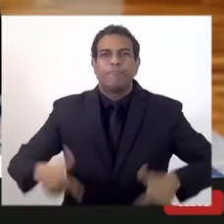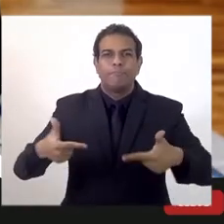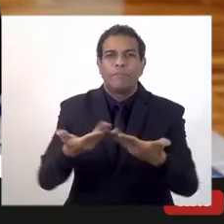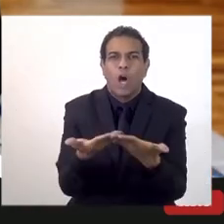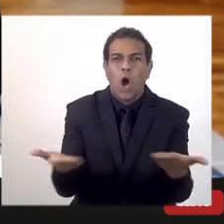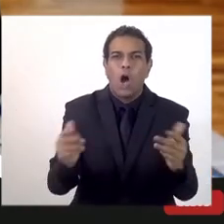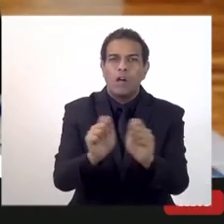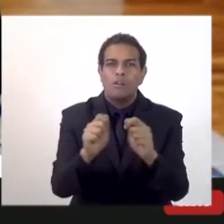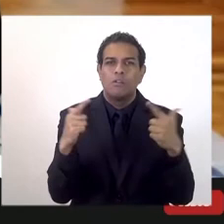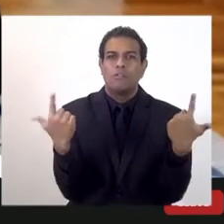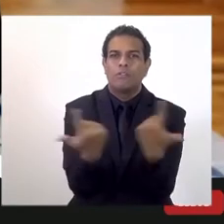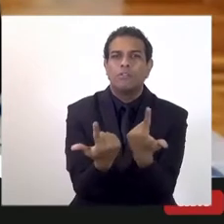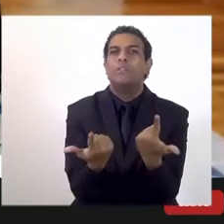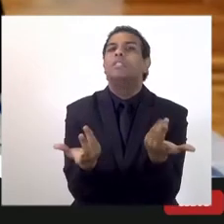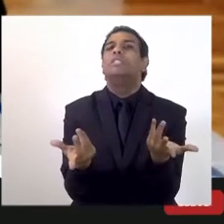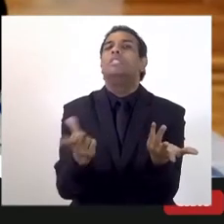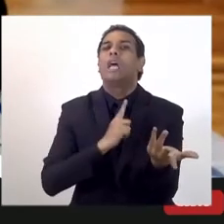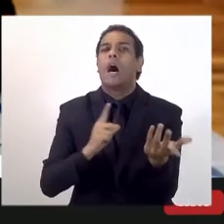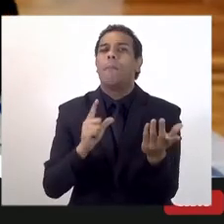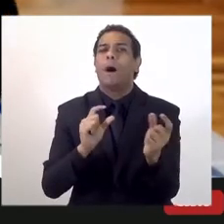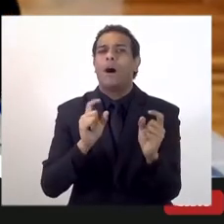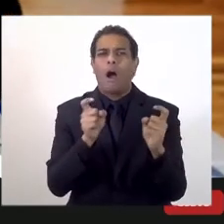de enfrentar, de reunir, de discutir,